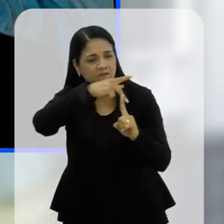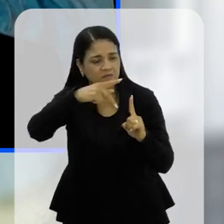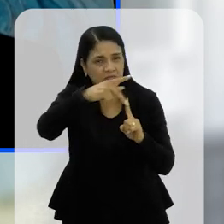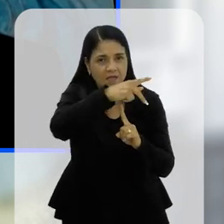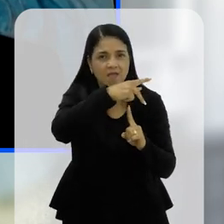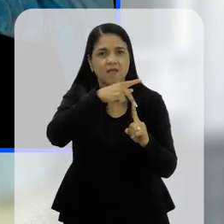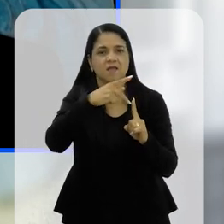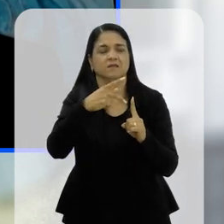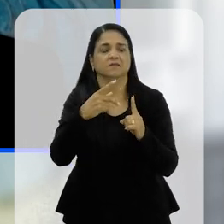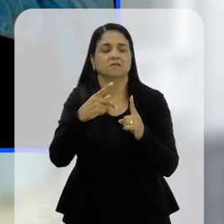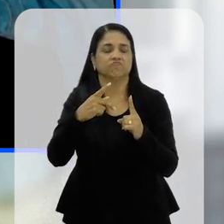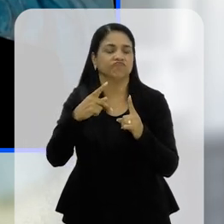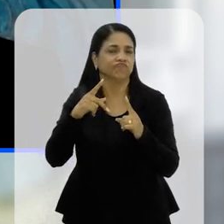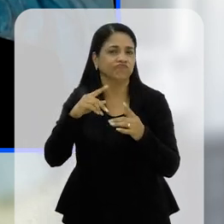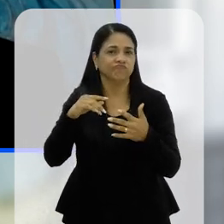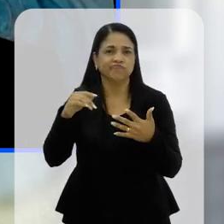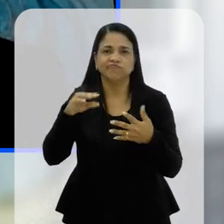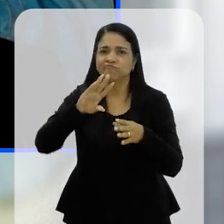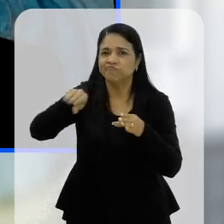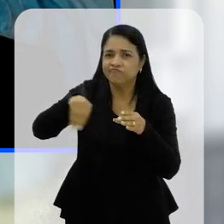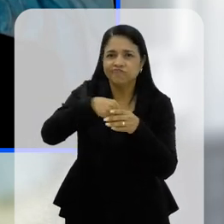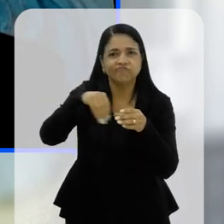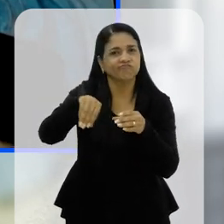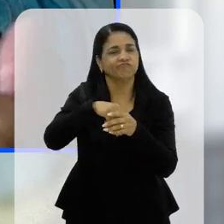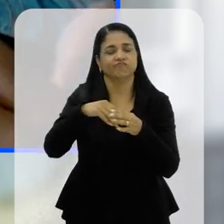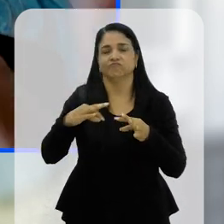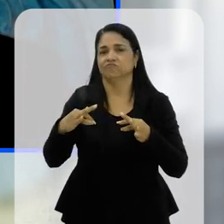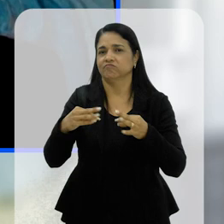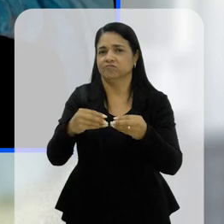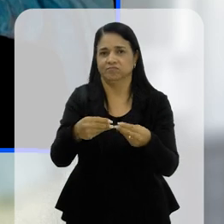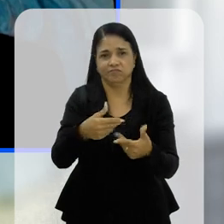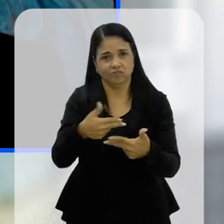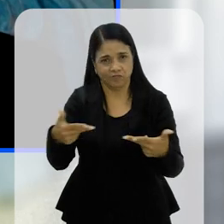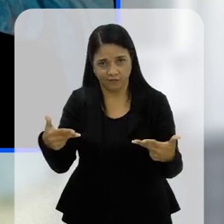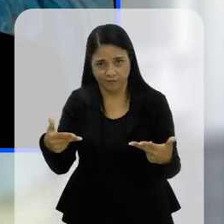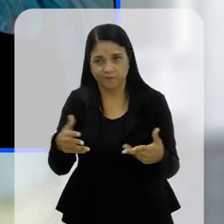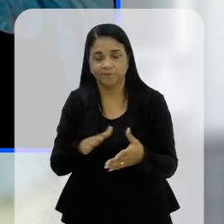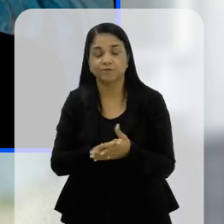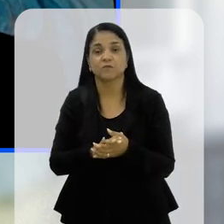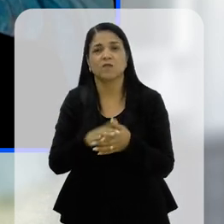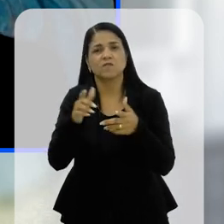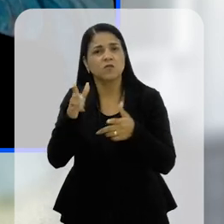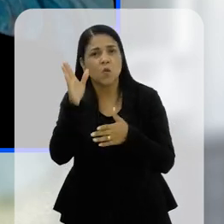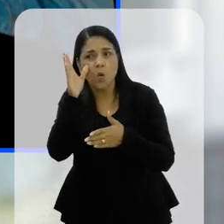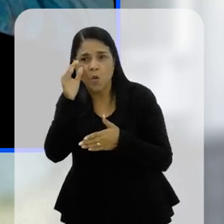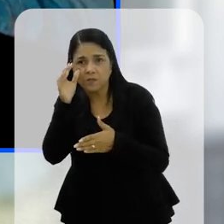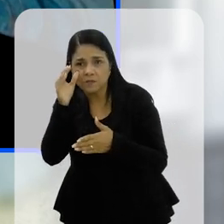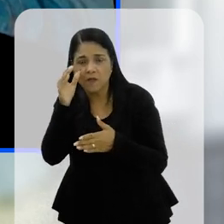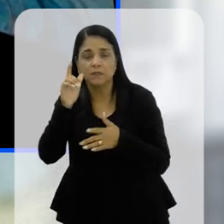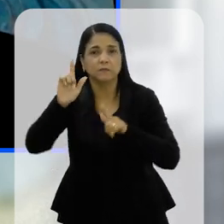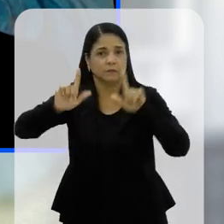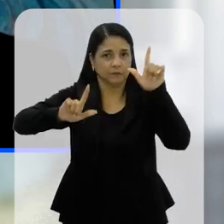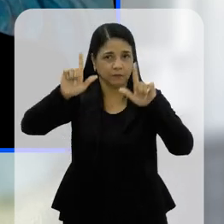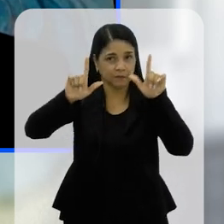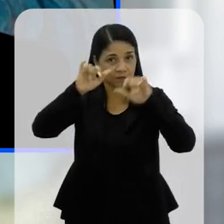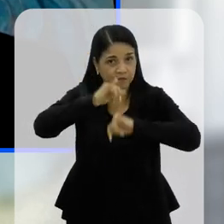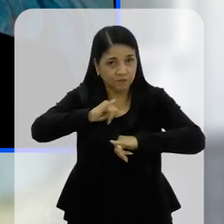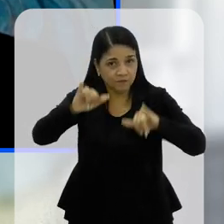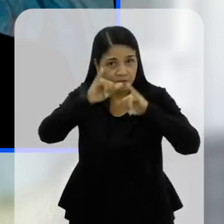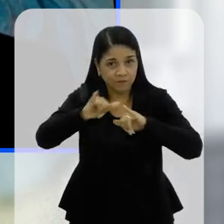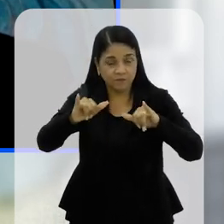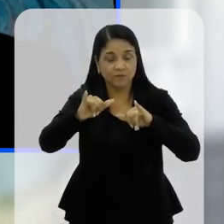de previdência social, uma série de coisas. mas eu não sei se vocês têm observado bastante nos